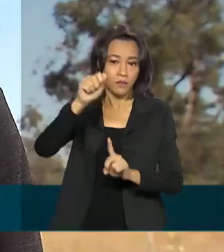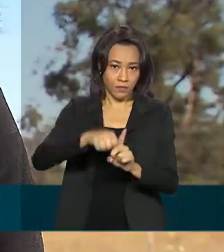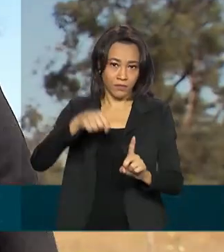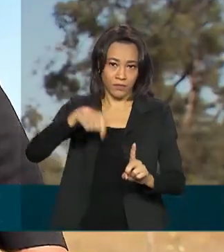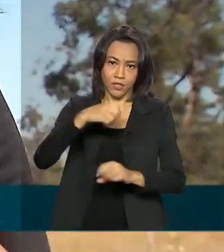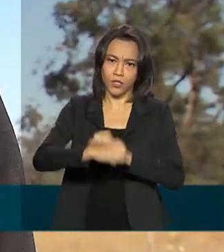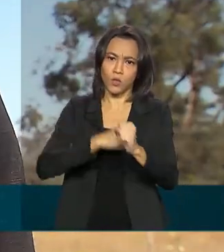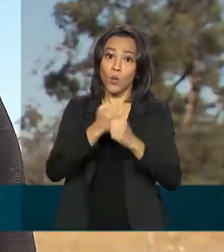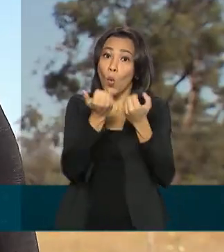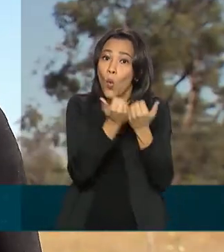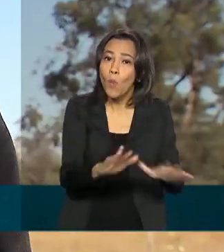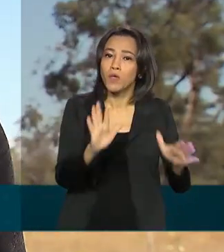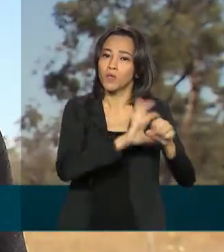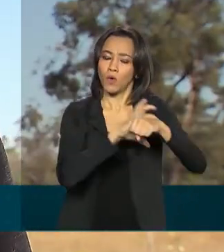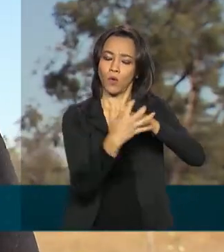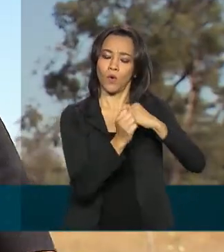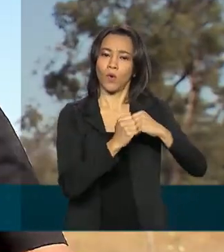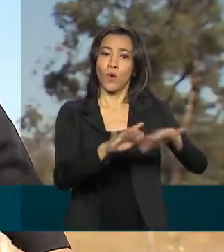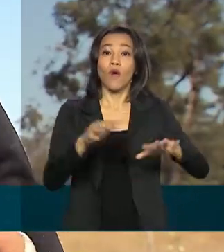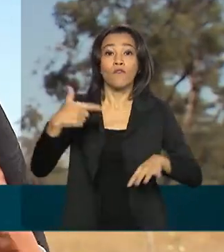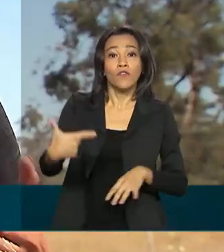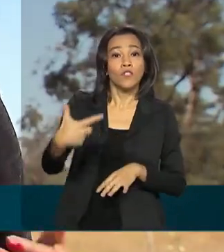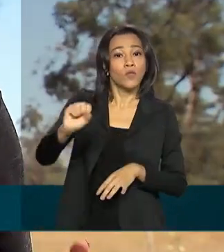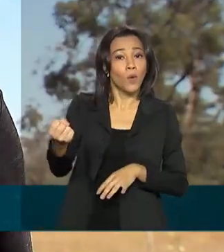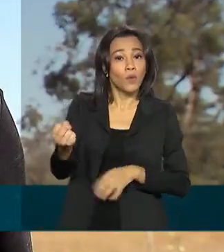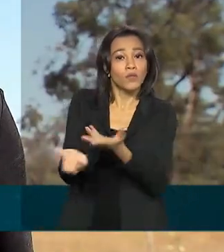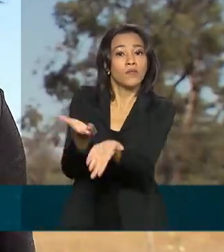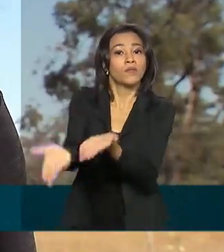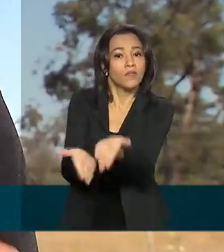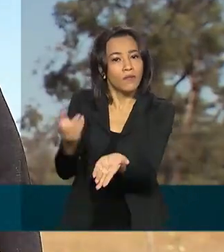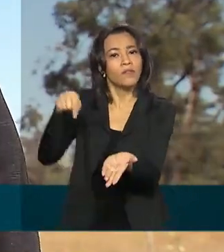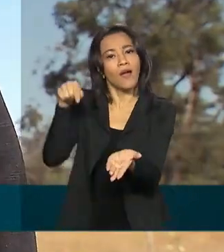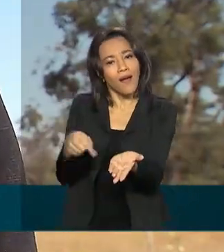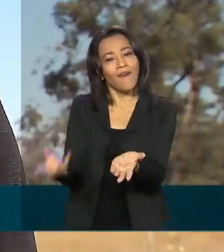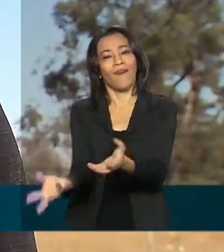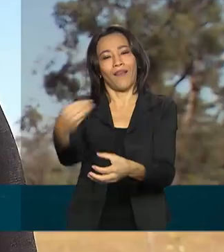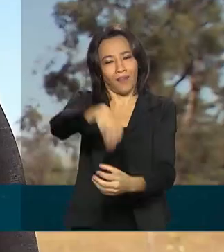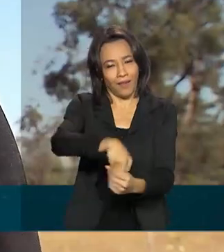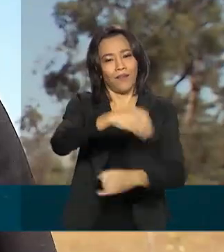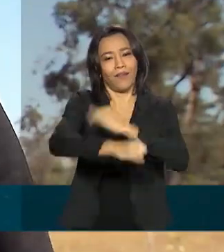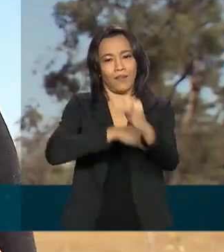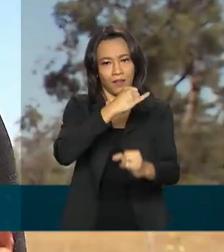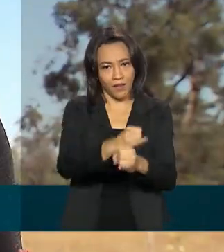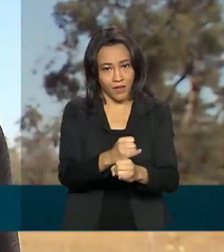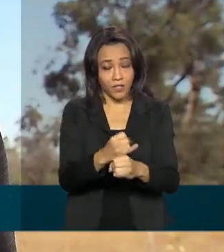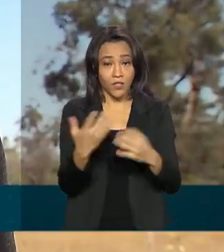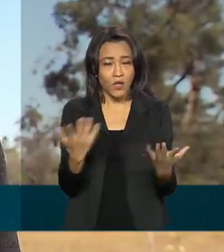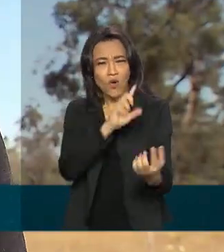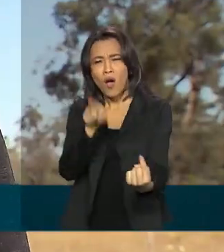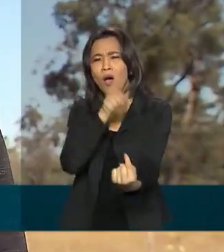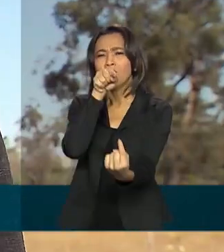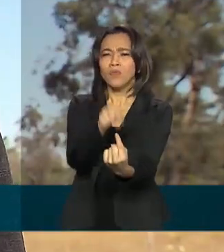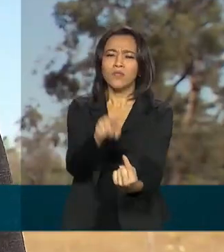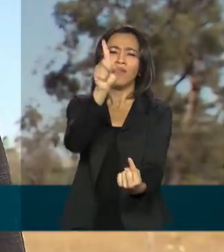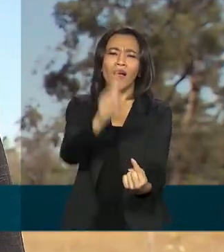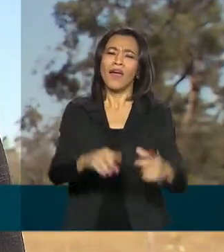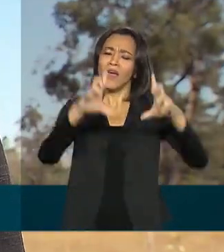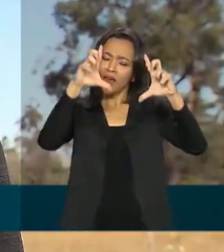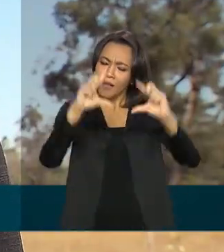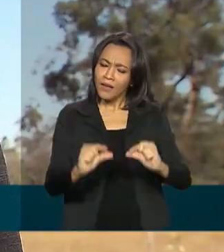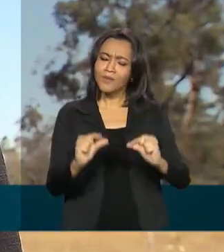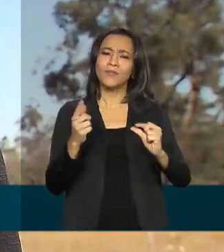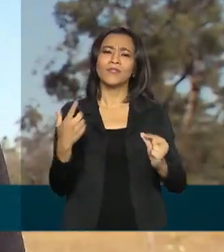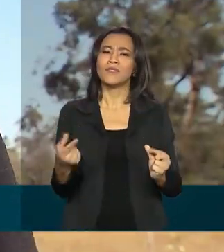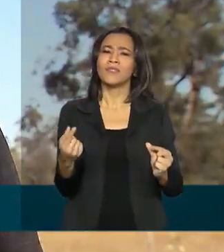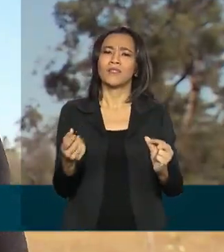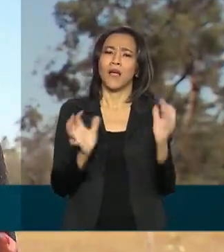coronavírus, 28 serviços passaram a ser disponíveis online. A intenção é simplificar a vida